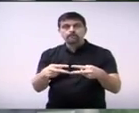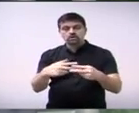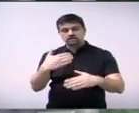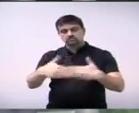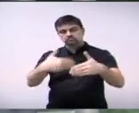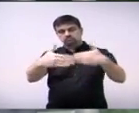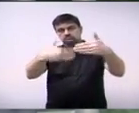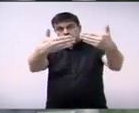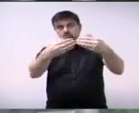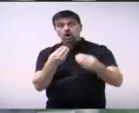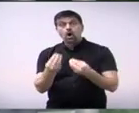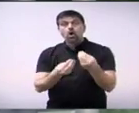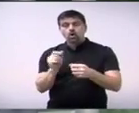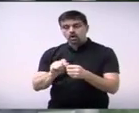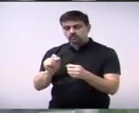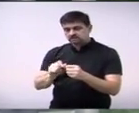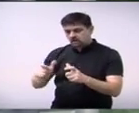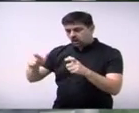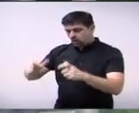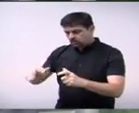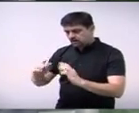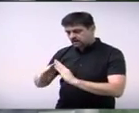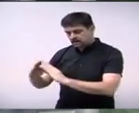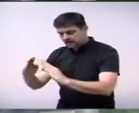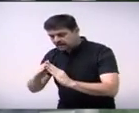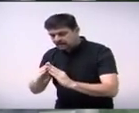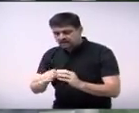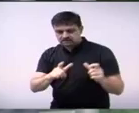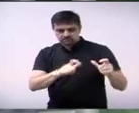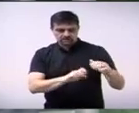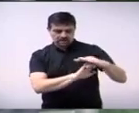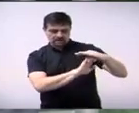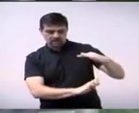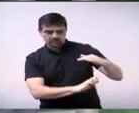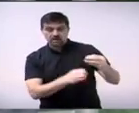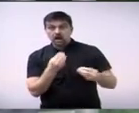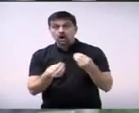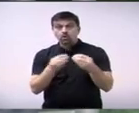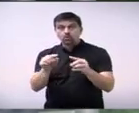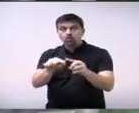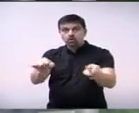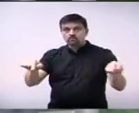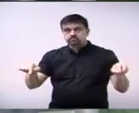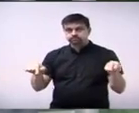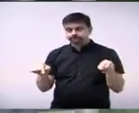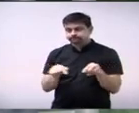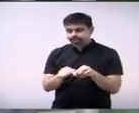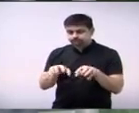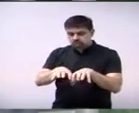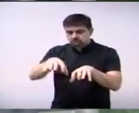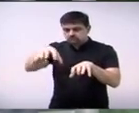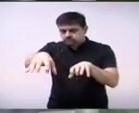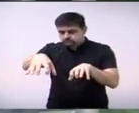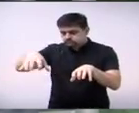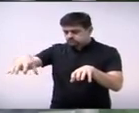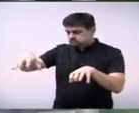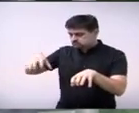deve crescer como deve crescer e como deve priorizar as atividades